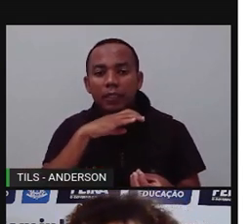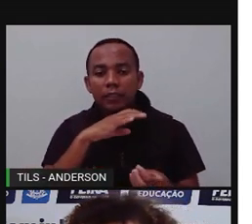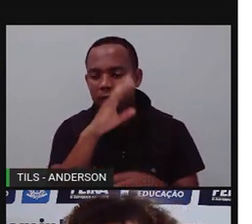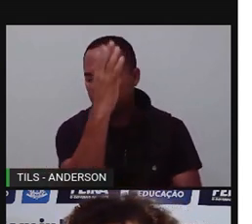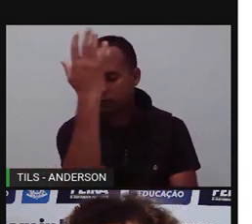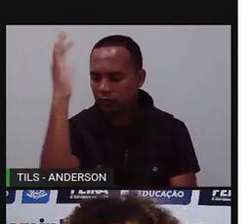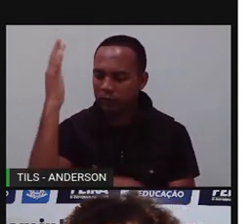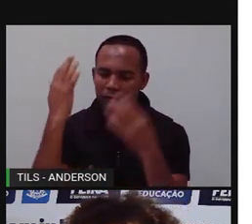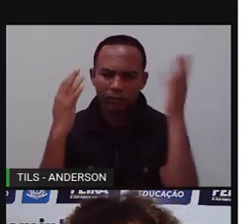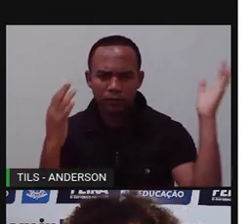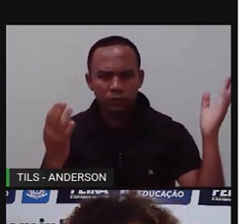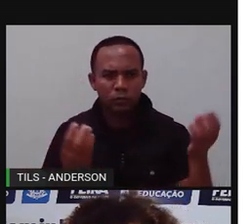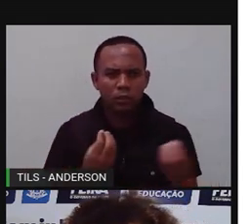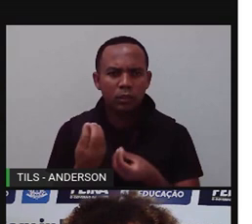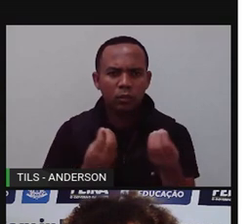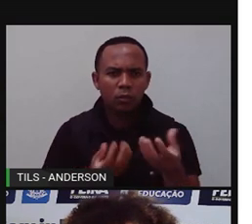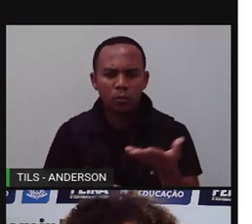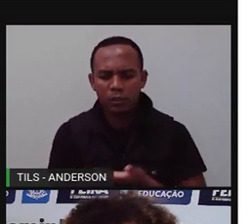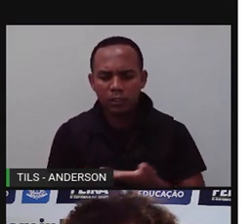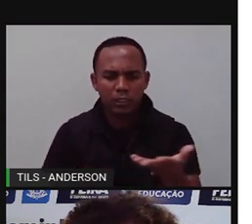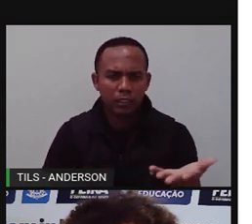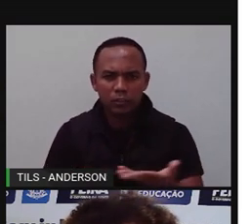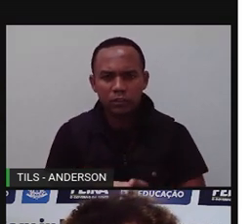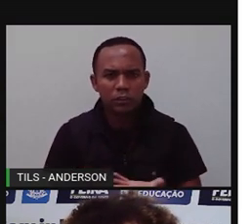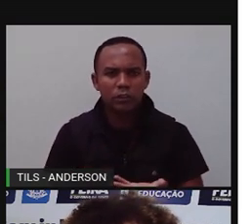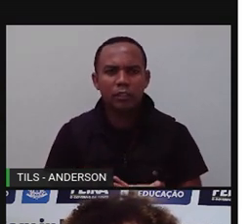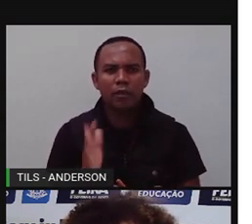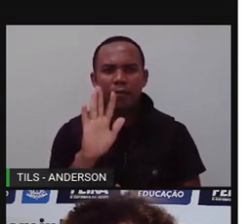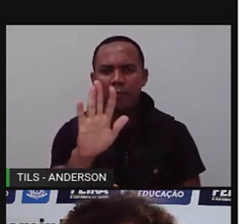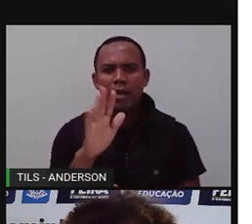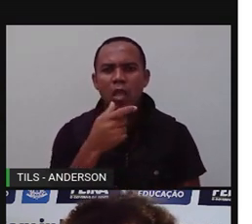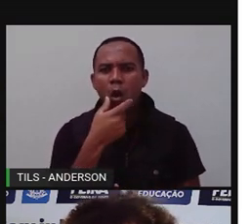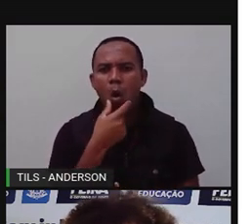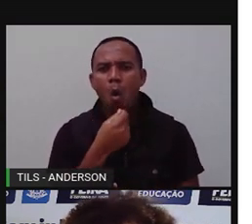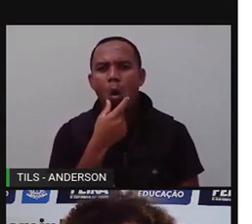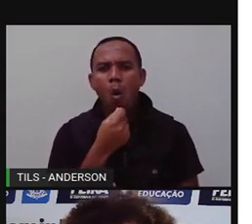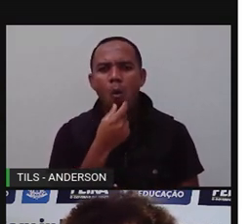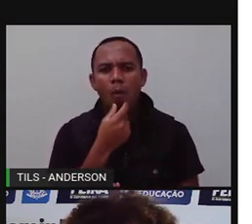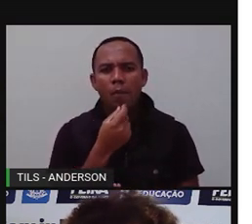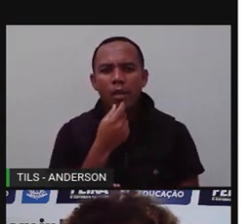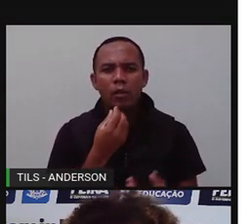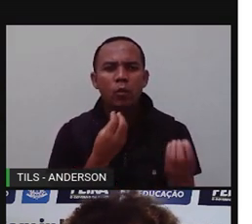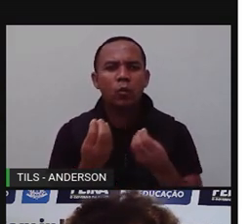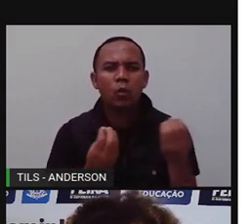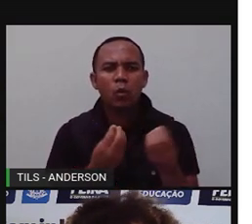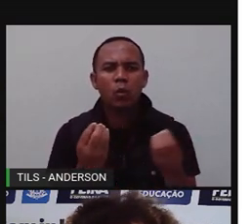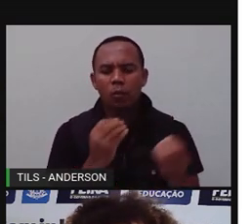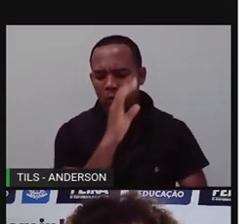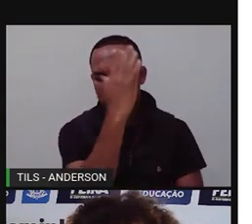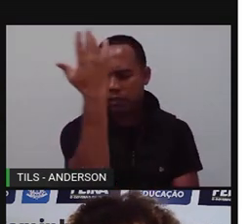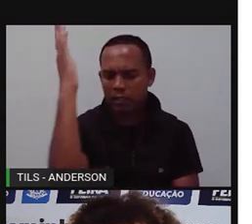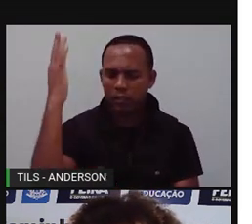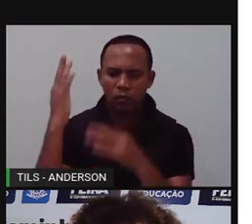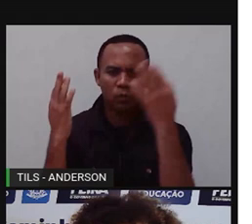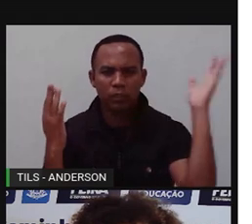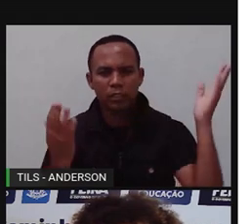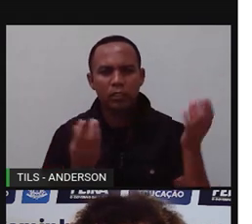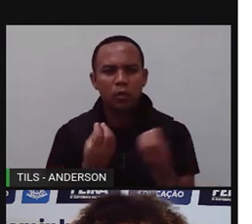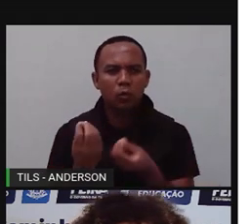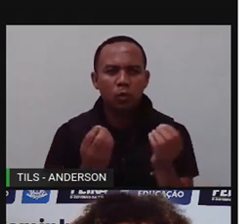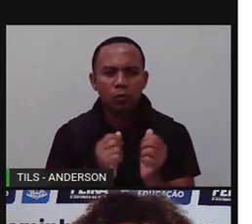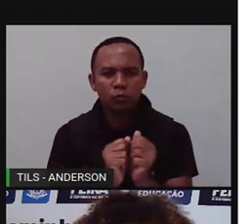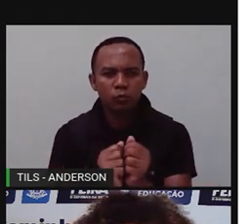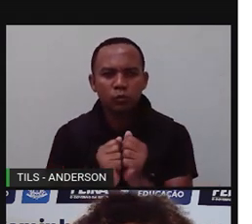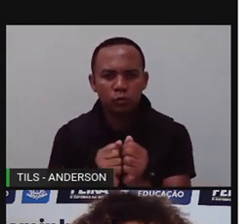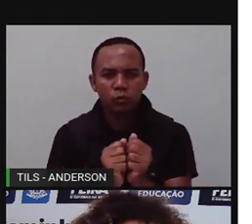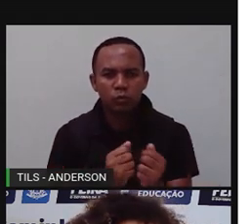com espécies diferentes. Mas e o homem? Como é que ele interage com o meio ambiente? Qual é a interação do homem com o meio ambiente?